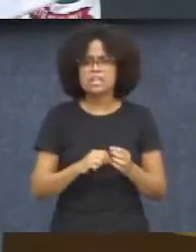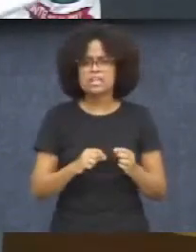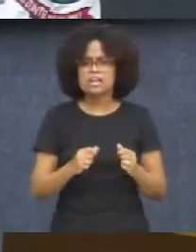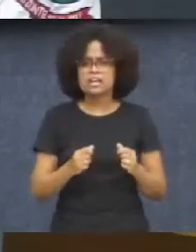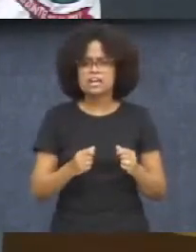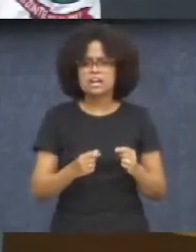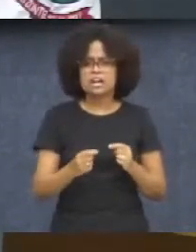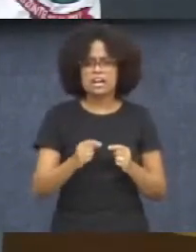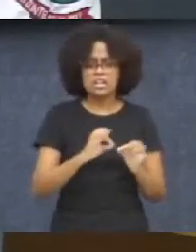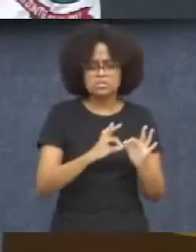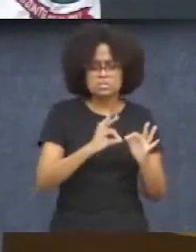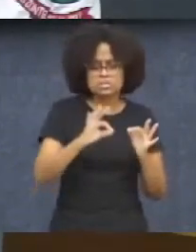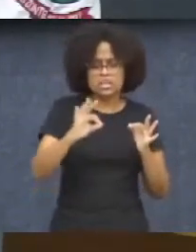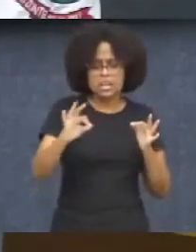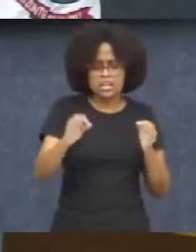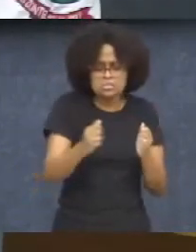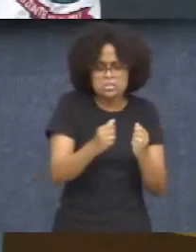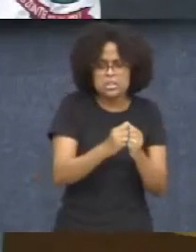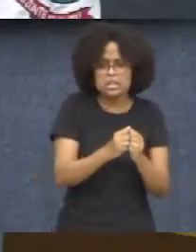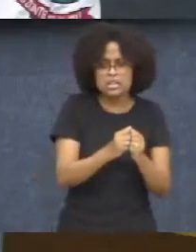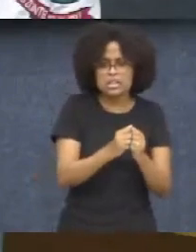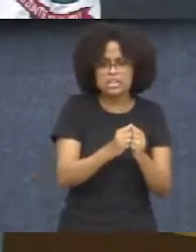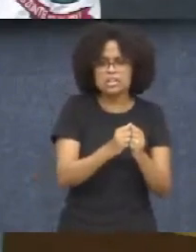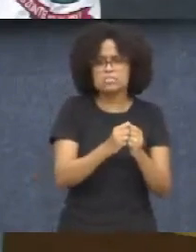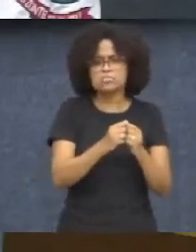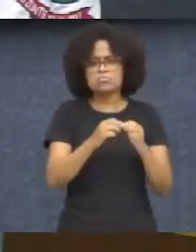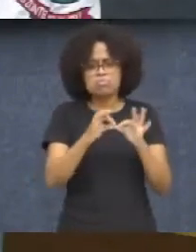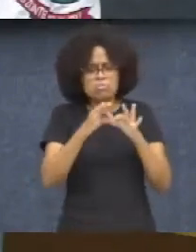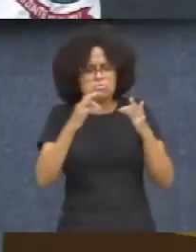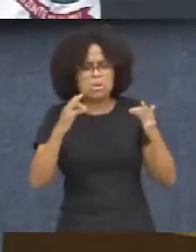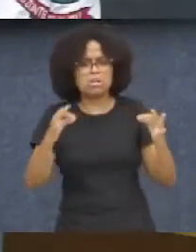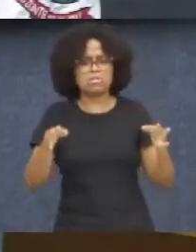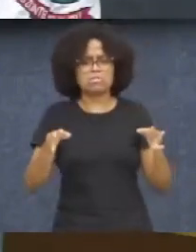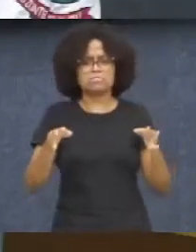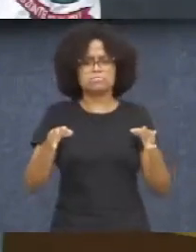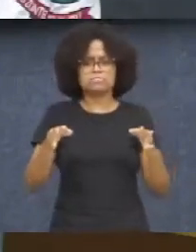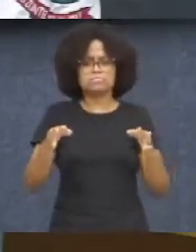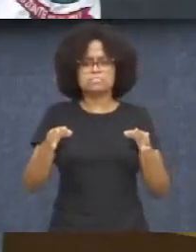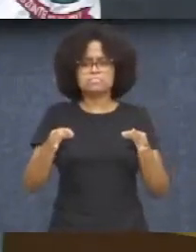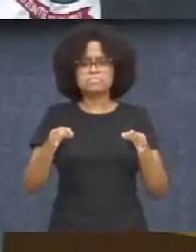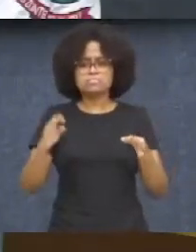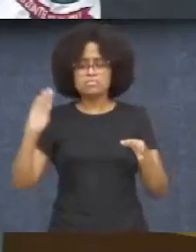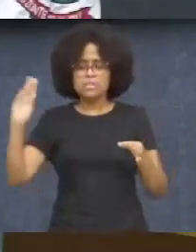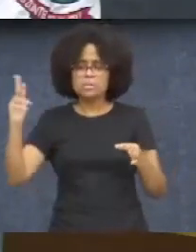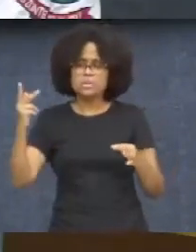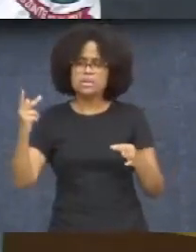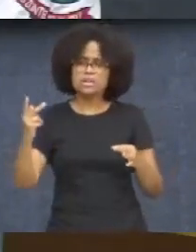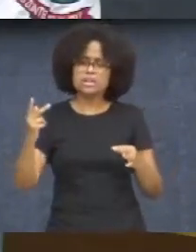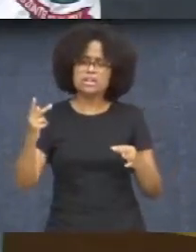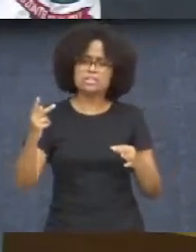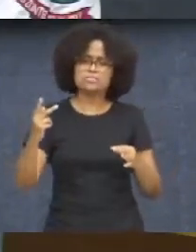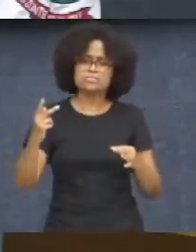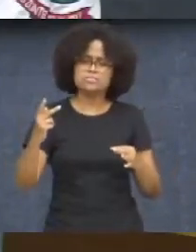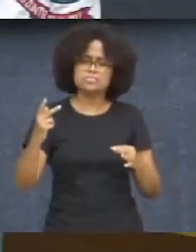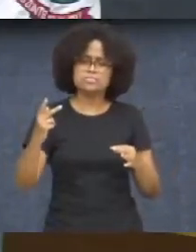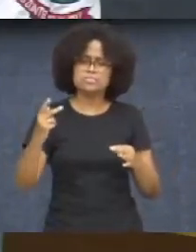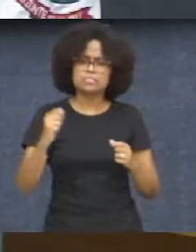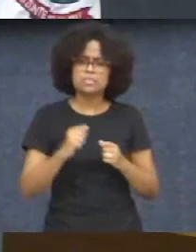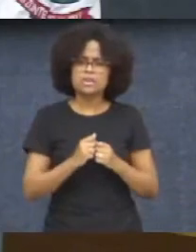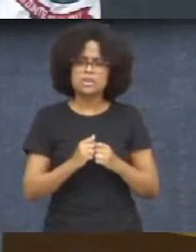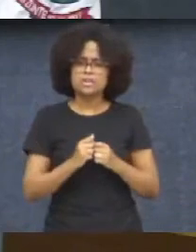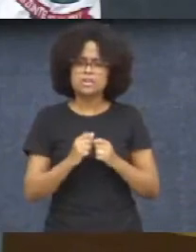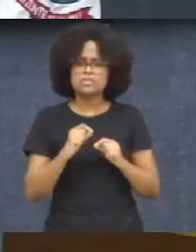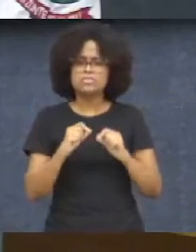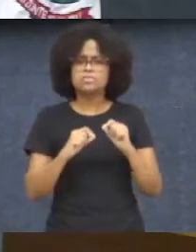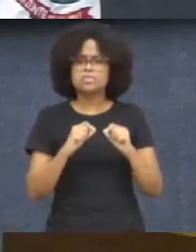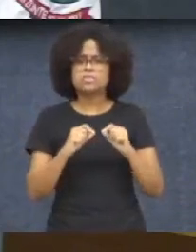associada ao quilômetro rodado de uma forma muito mais eficiente. Belo Horizonte foi concebida com as linhas